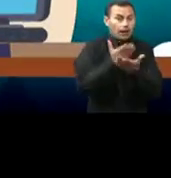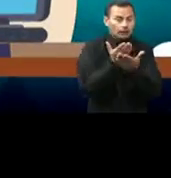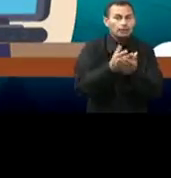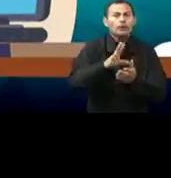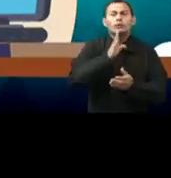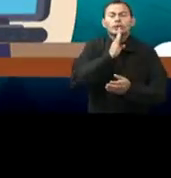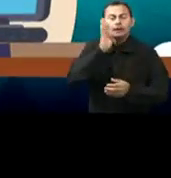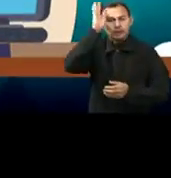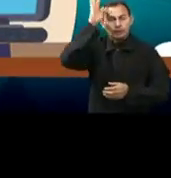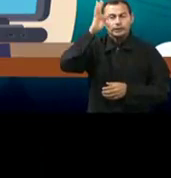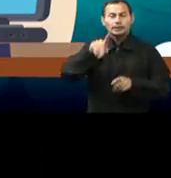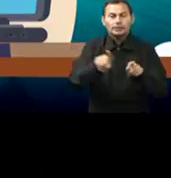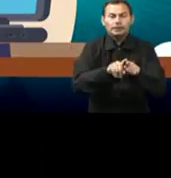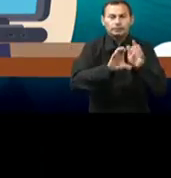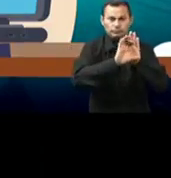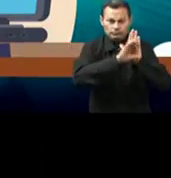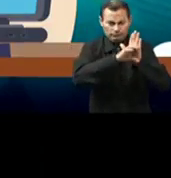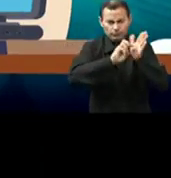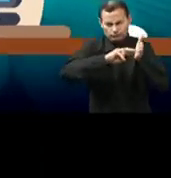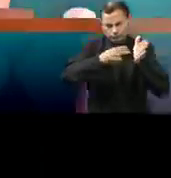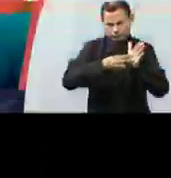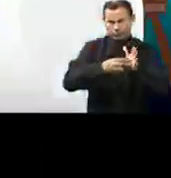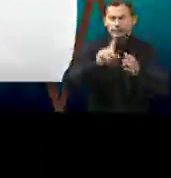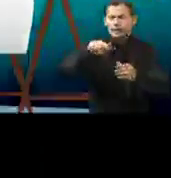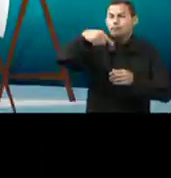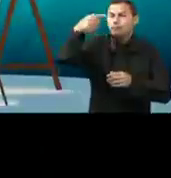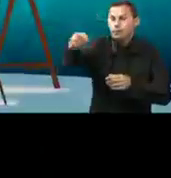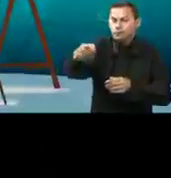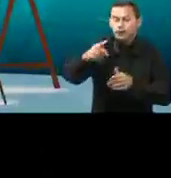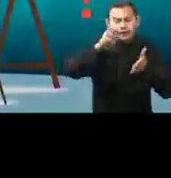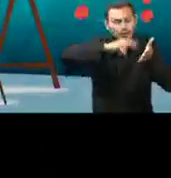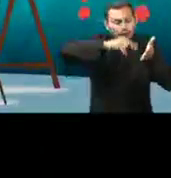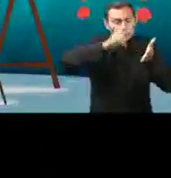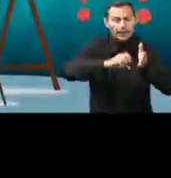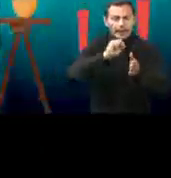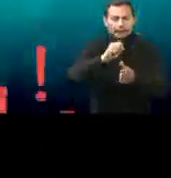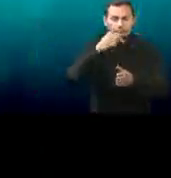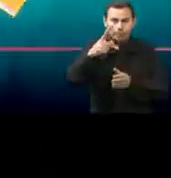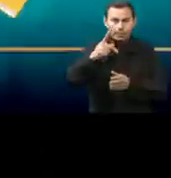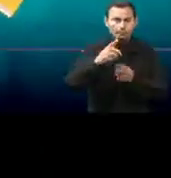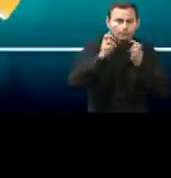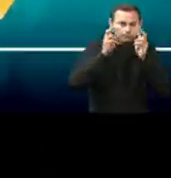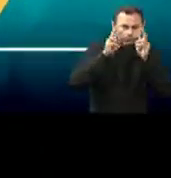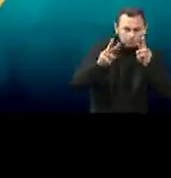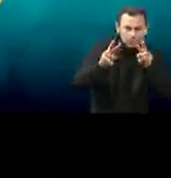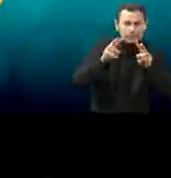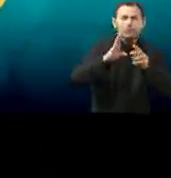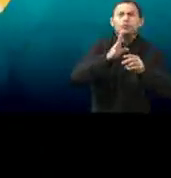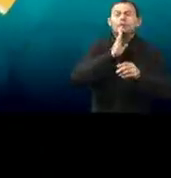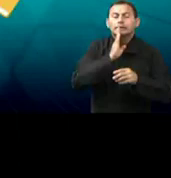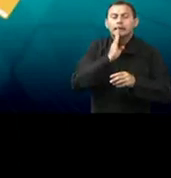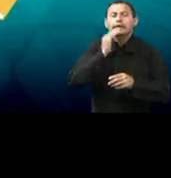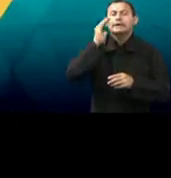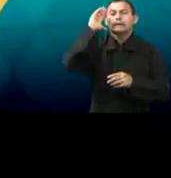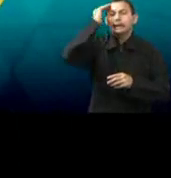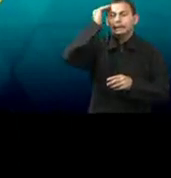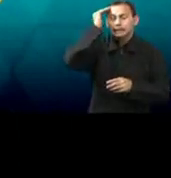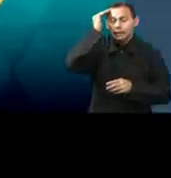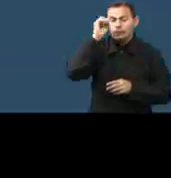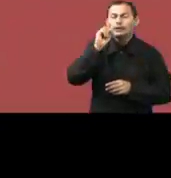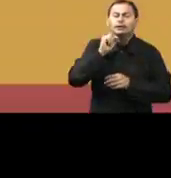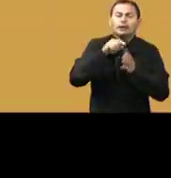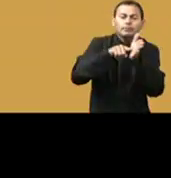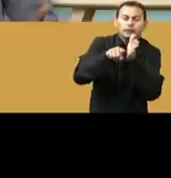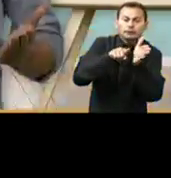teoria e os conceitos da disciplina. Em seguida, leia a SP com atenção para conhecer e interpretar a situação